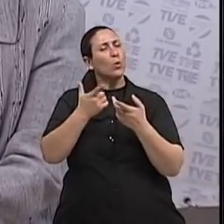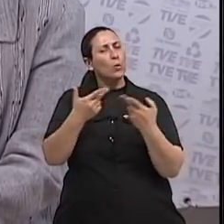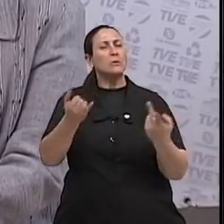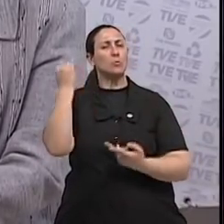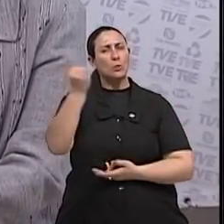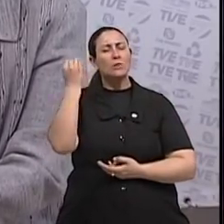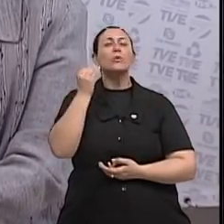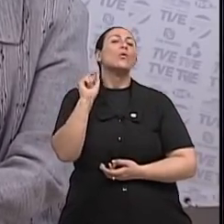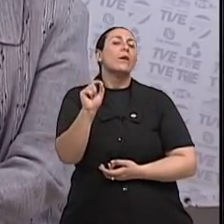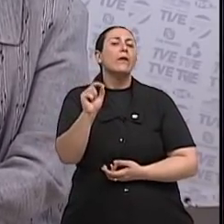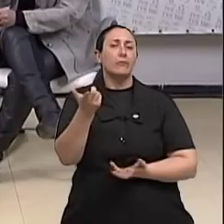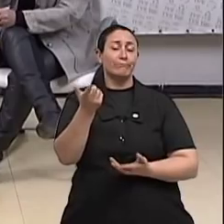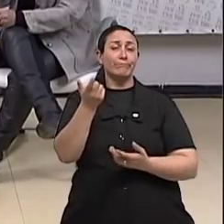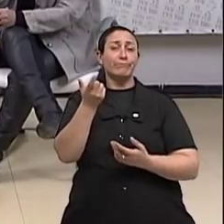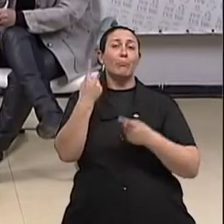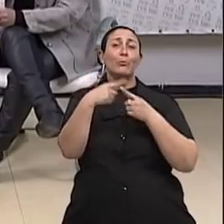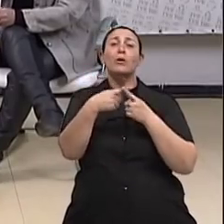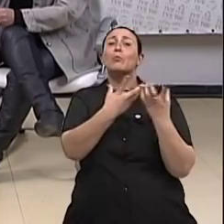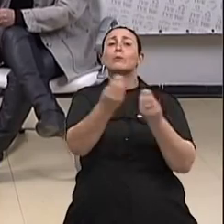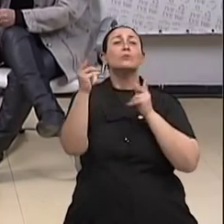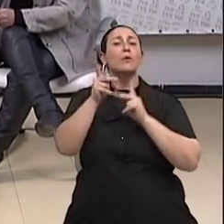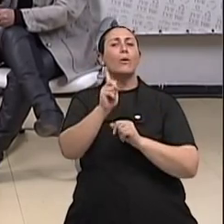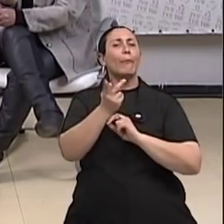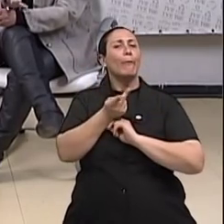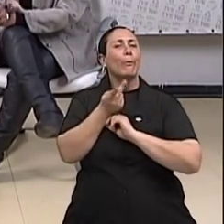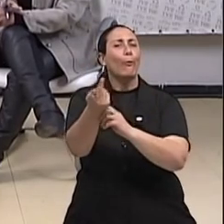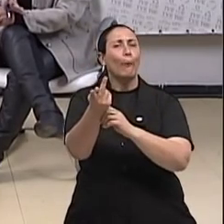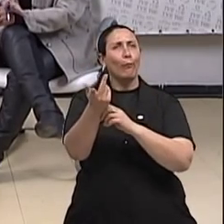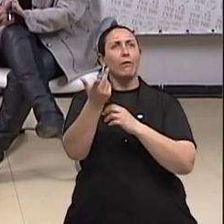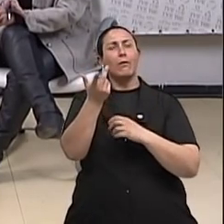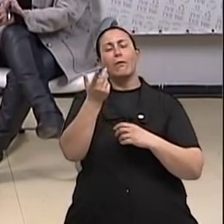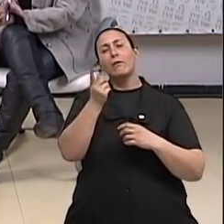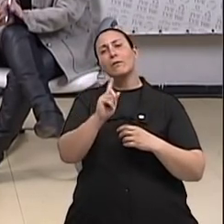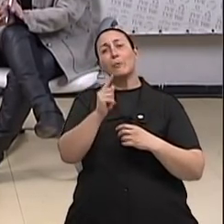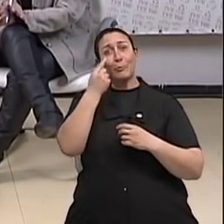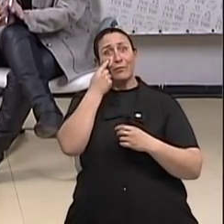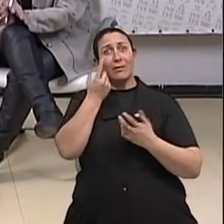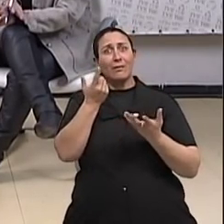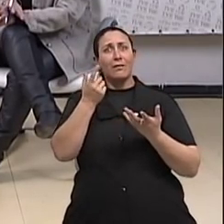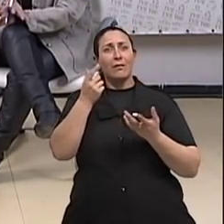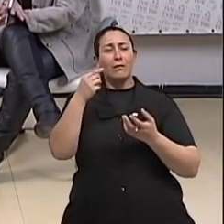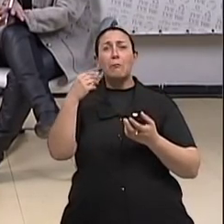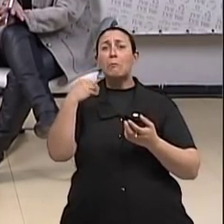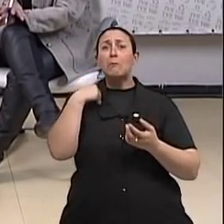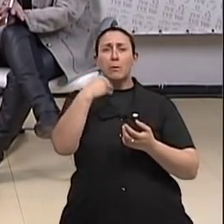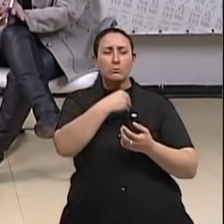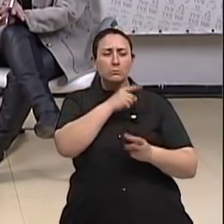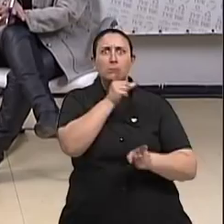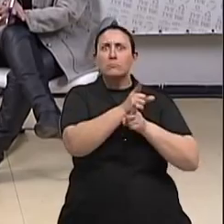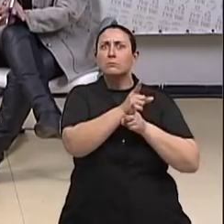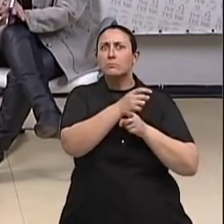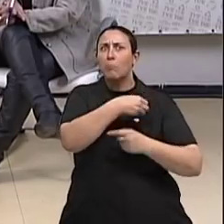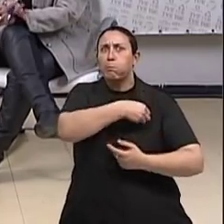por exemplo, ir buscar ajuda quando já, só no toque, já a médica viu o tamanho do problema, né?